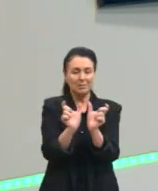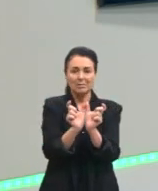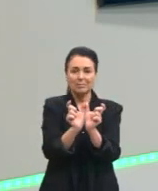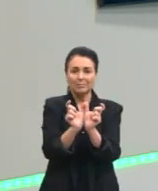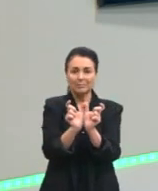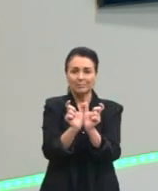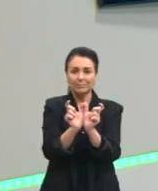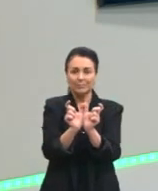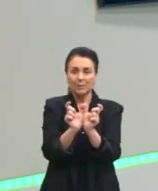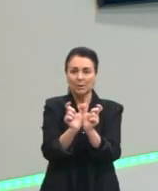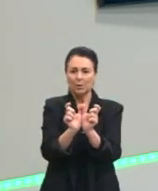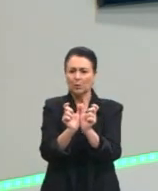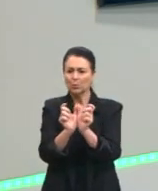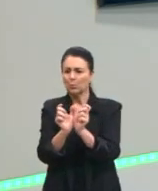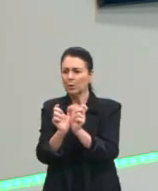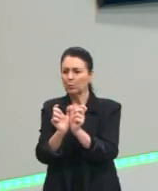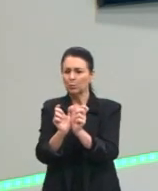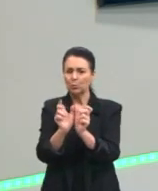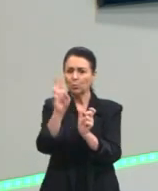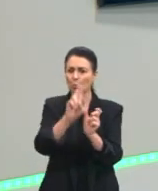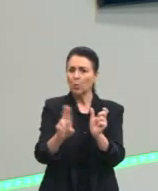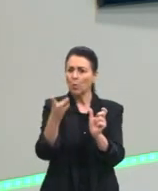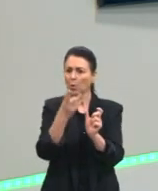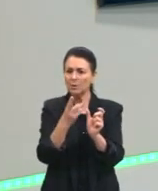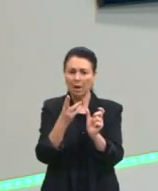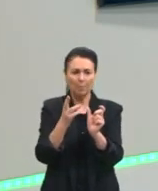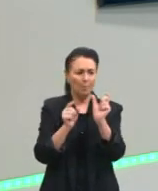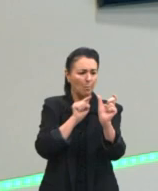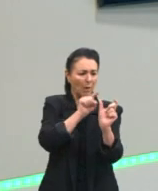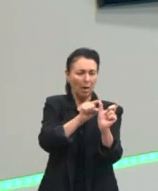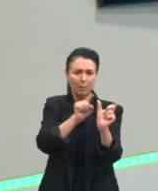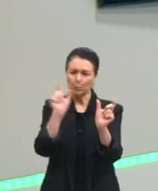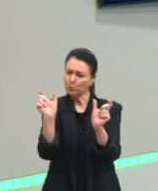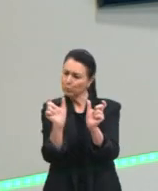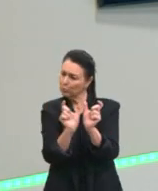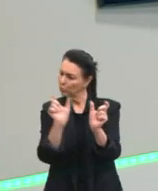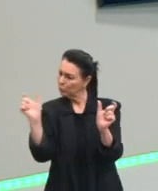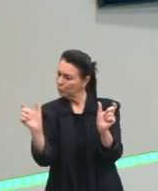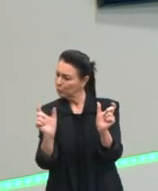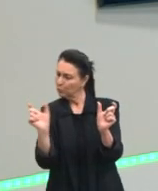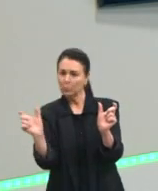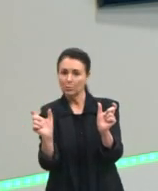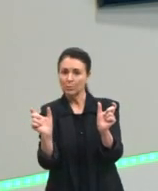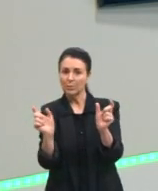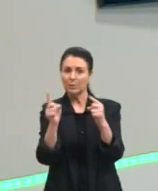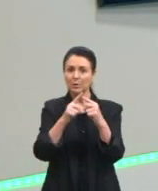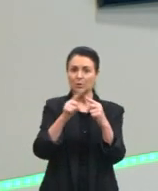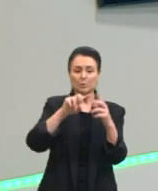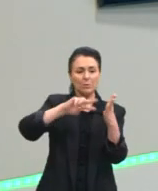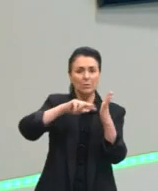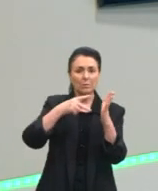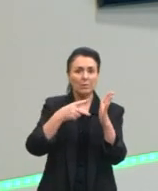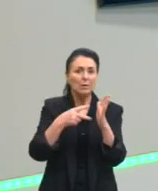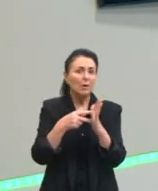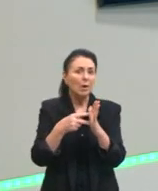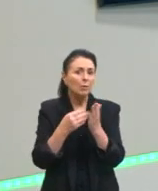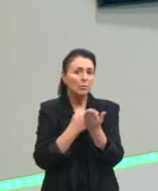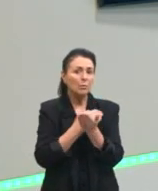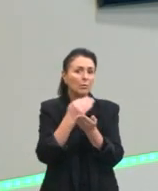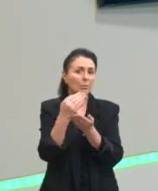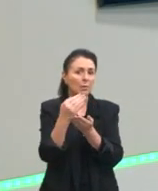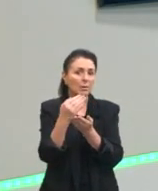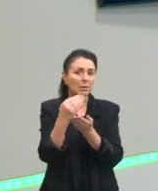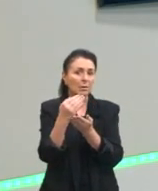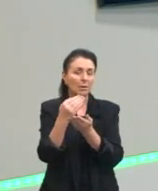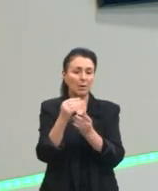Quando eu junto várias palavras, que tipo de significação elas produzem juntas? Eu dizer casa